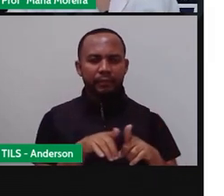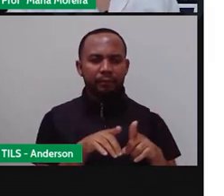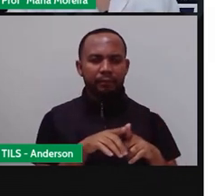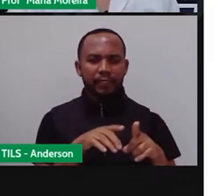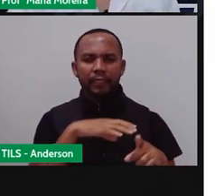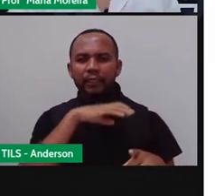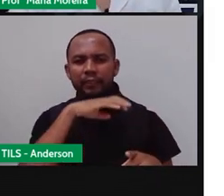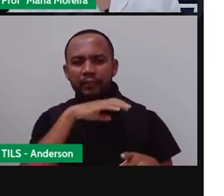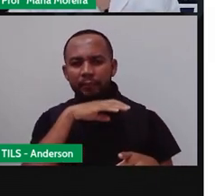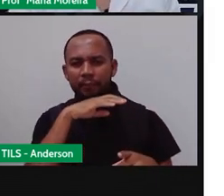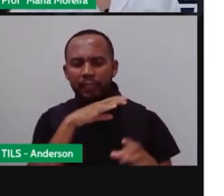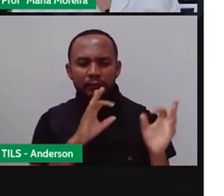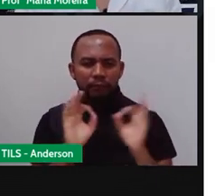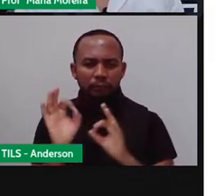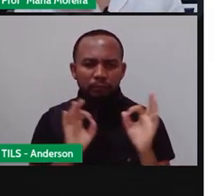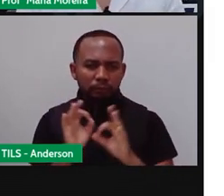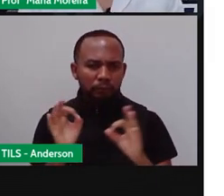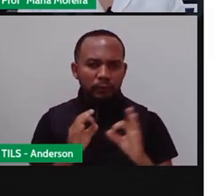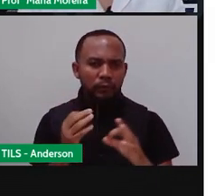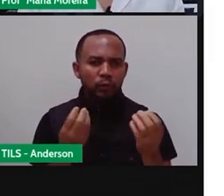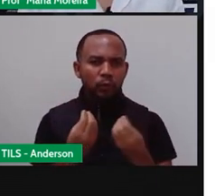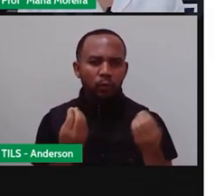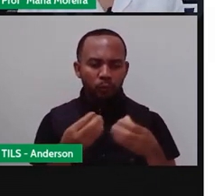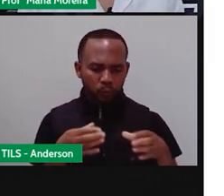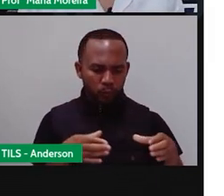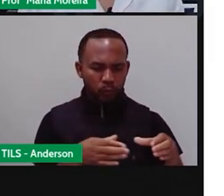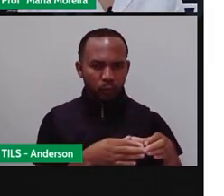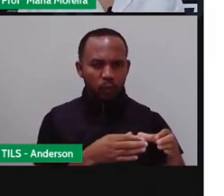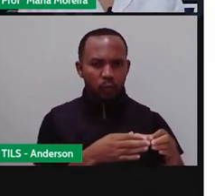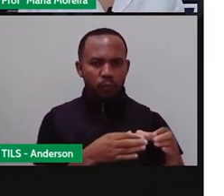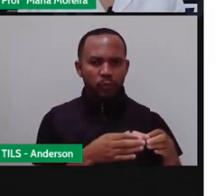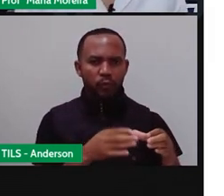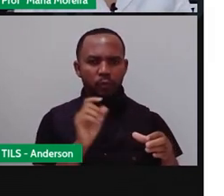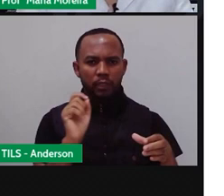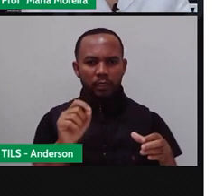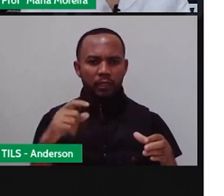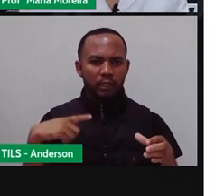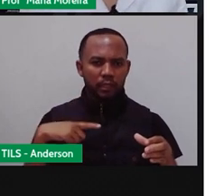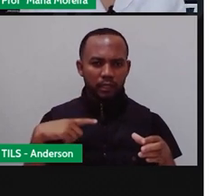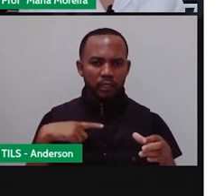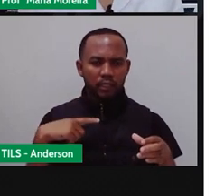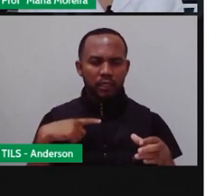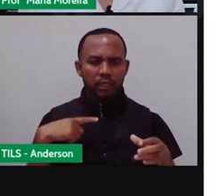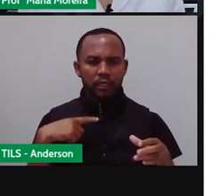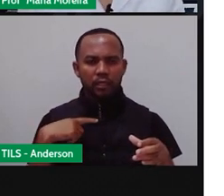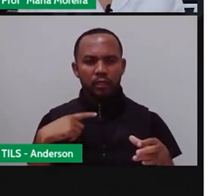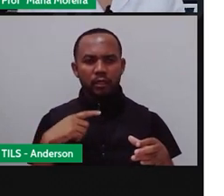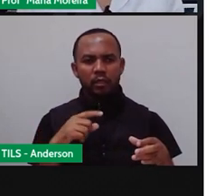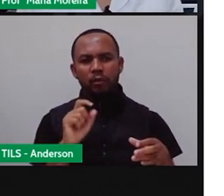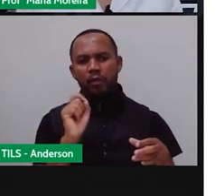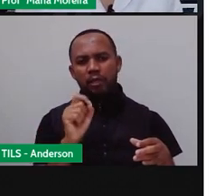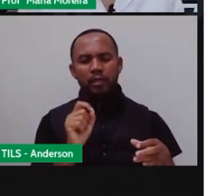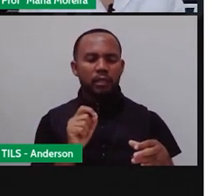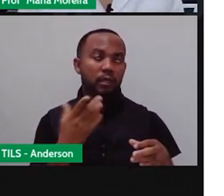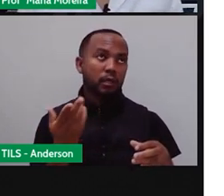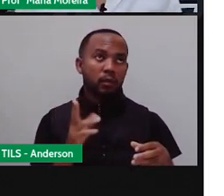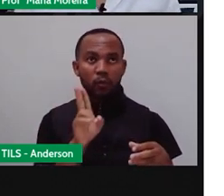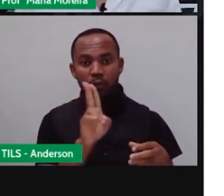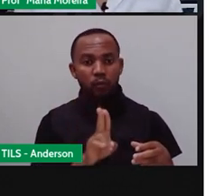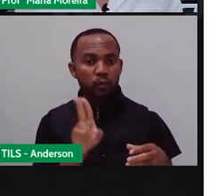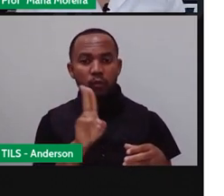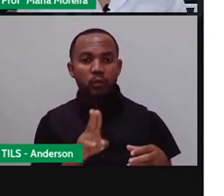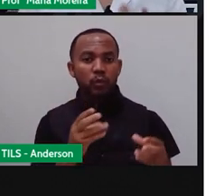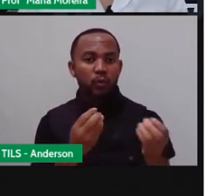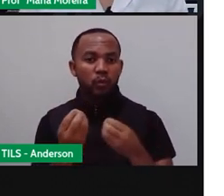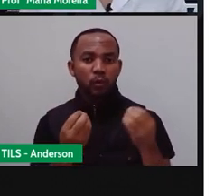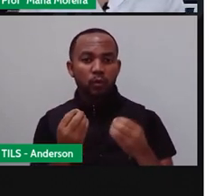adaptar e selecionar um grupo de seres vivos que possuem o quê? Características úteis para facilitar a vida dos humanos.